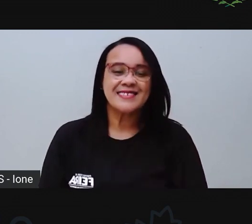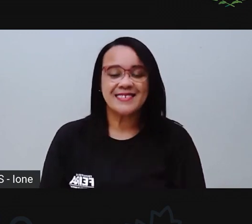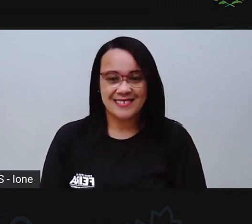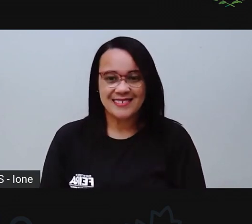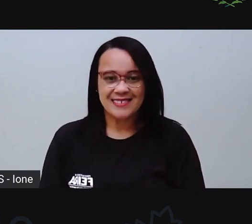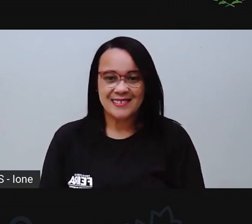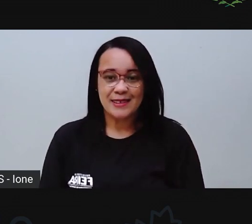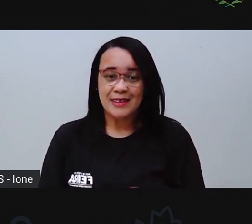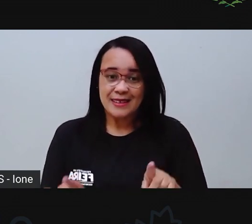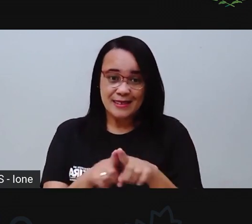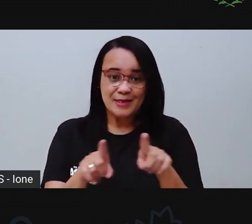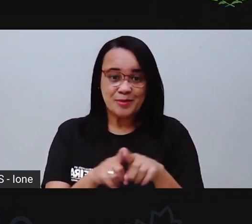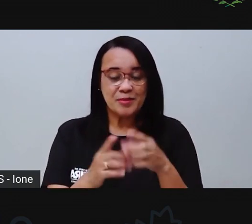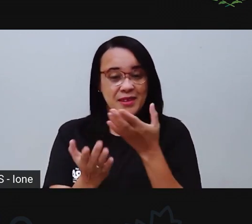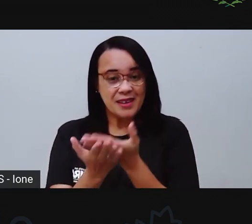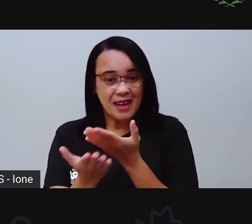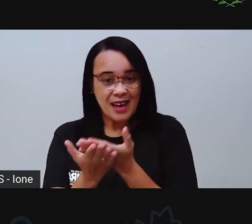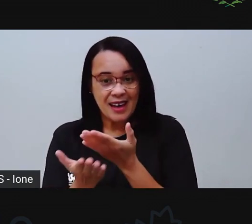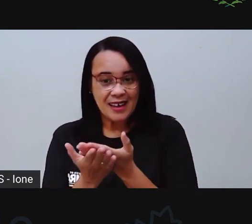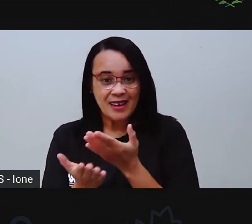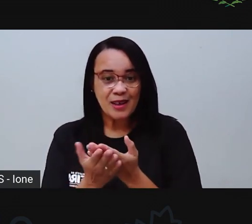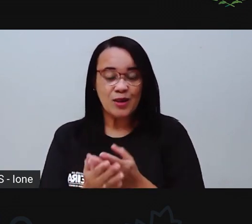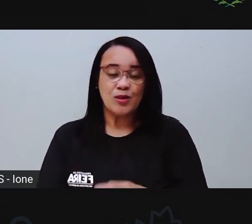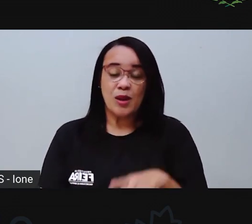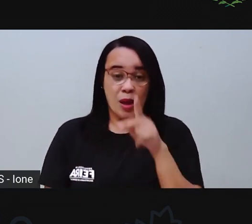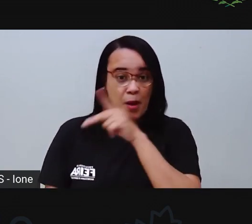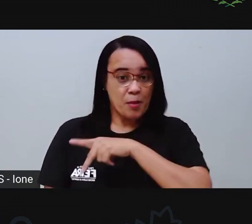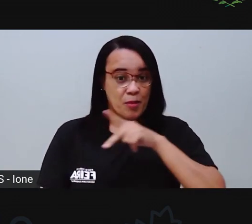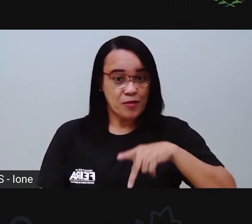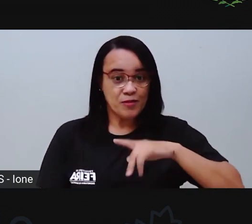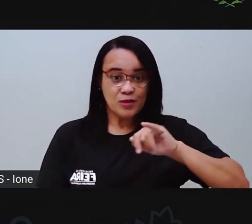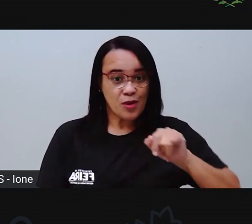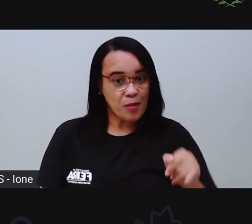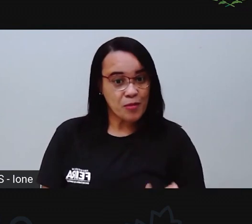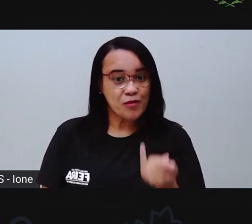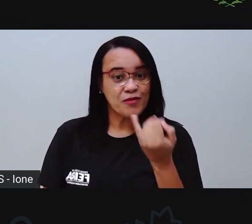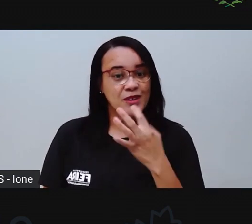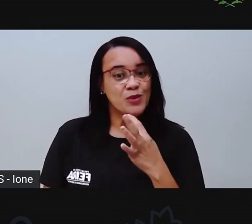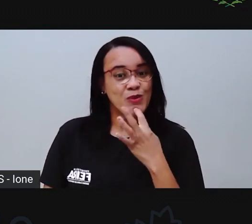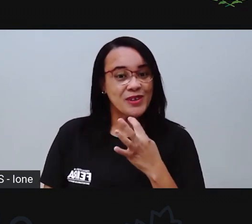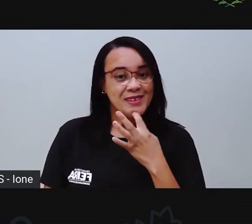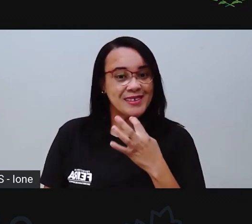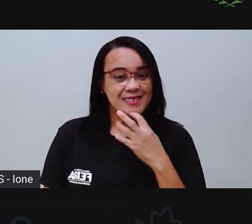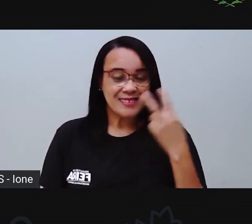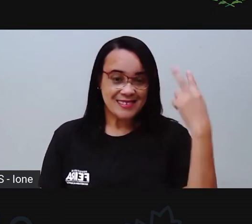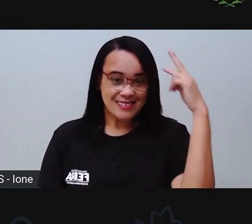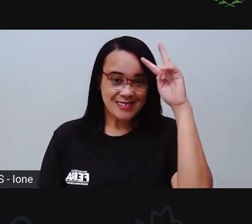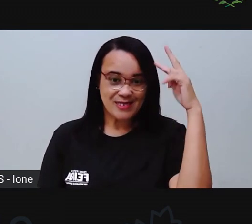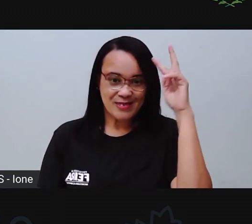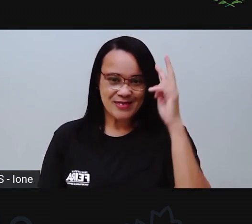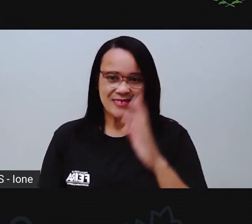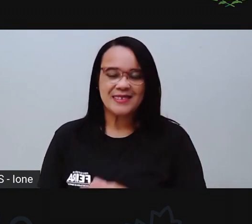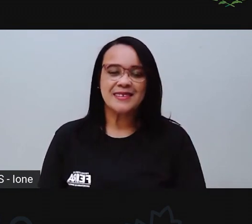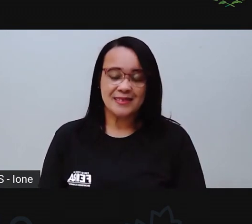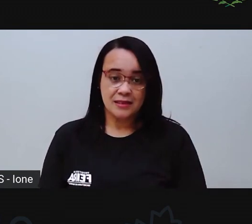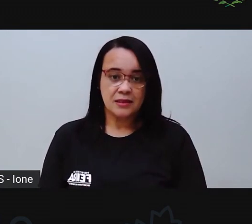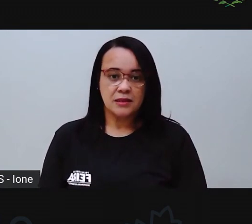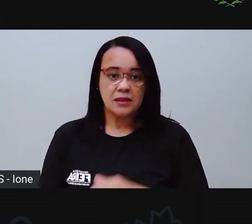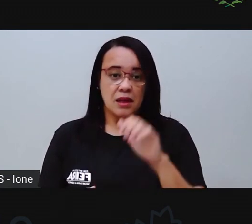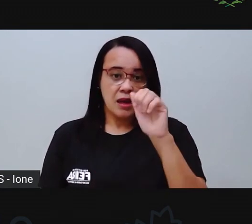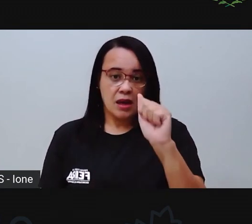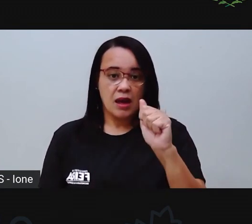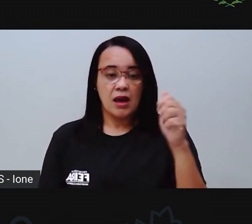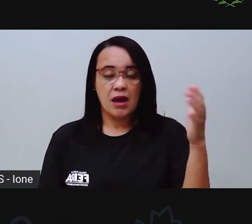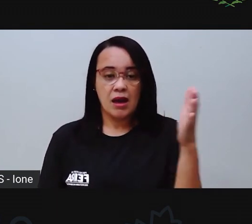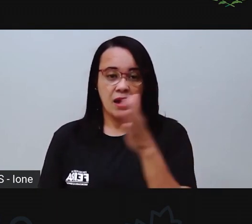a Pró está tendo a oportunidade de conhecer, né? Então vamos lá? Vamos lá. A Simpopeia que